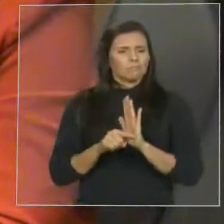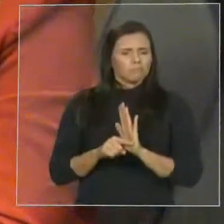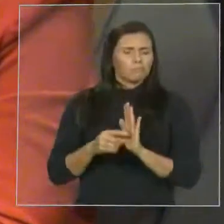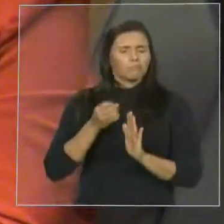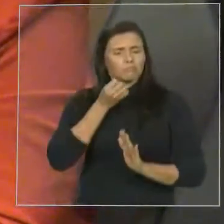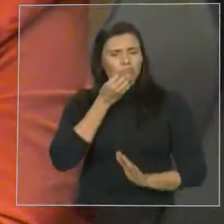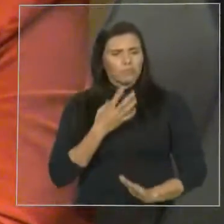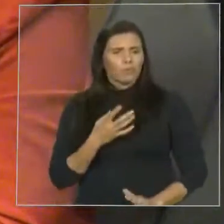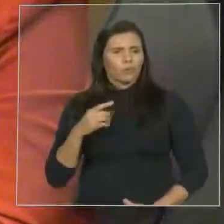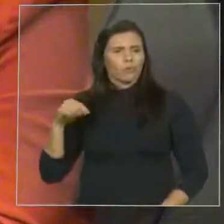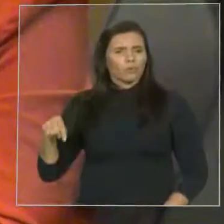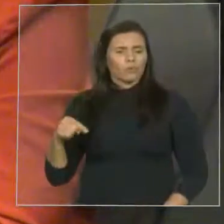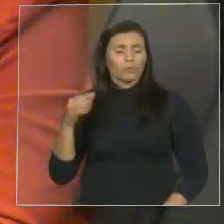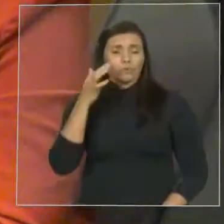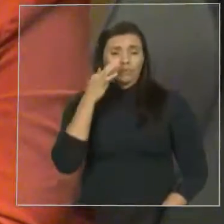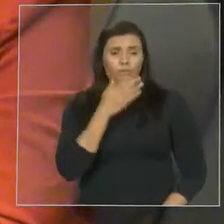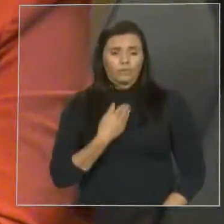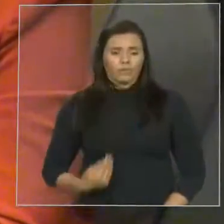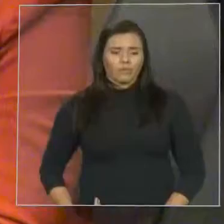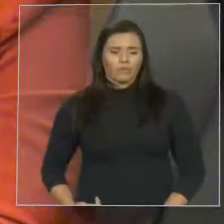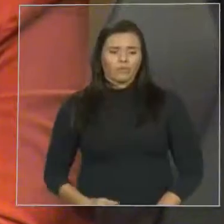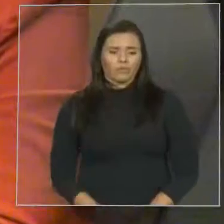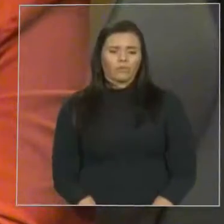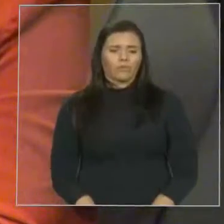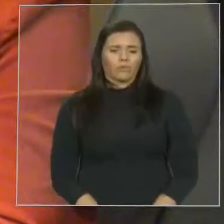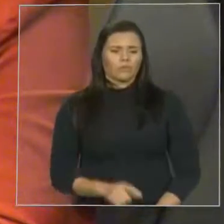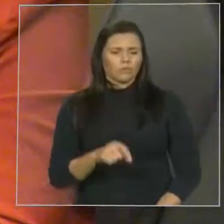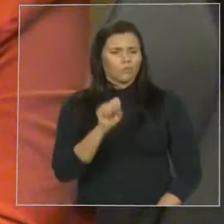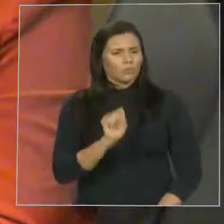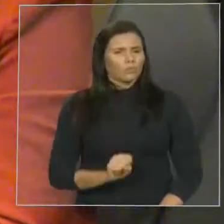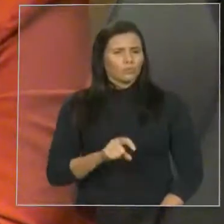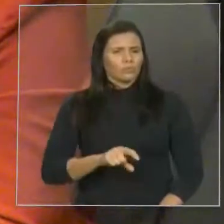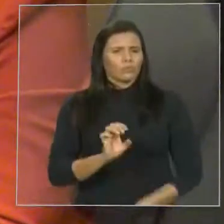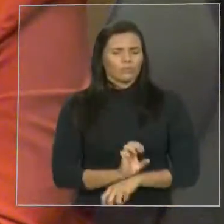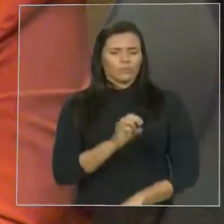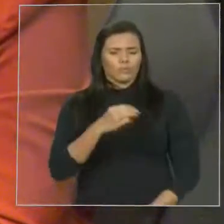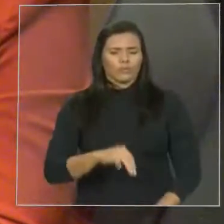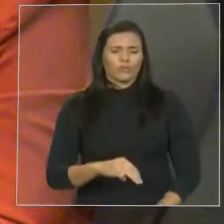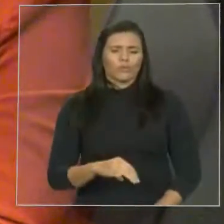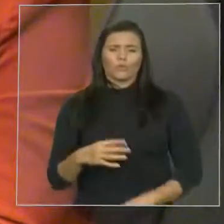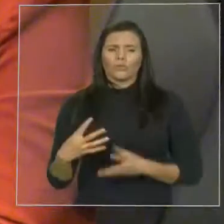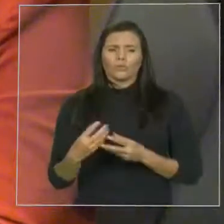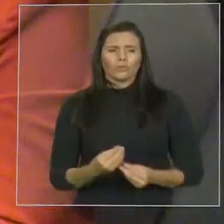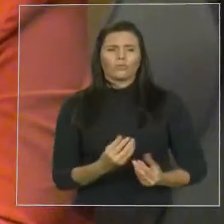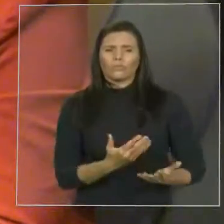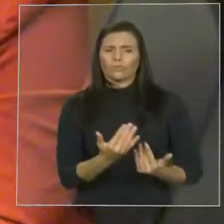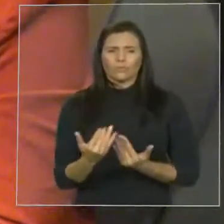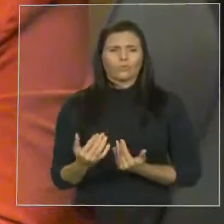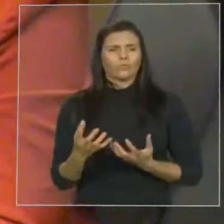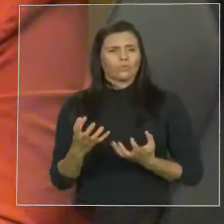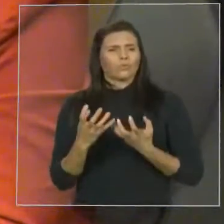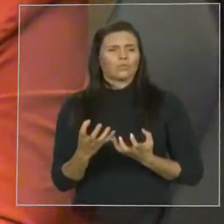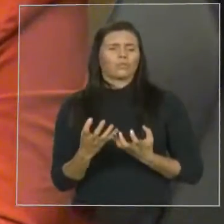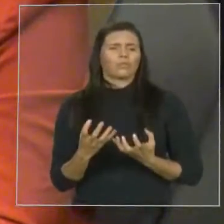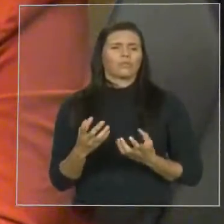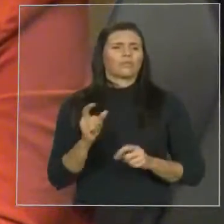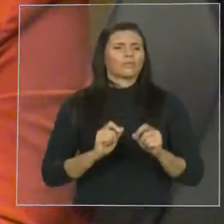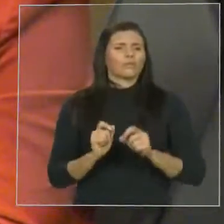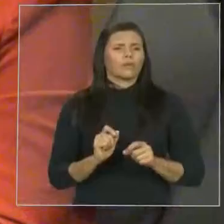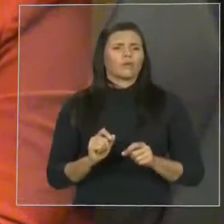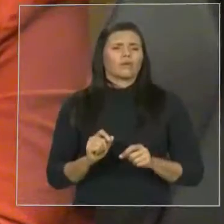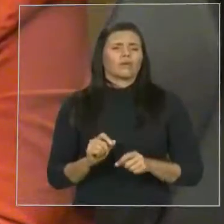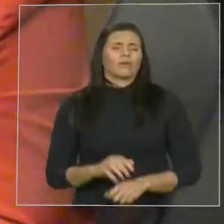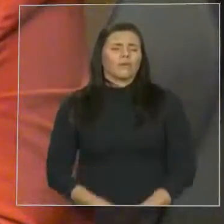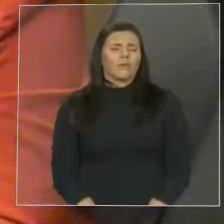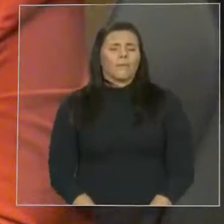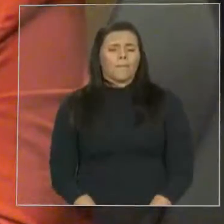Sul do Maranhão, para todos os professores, acadêmicos, todos os jovens que anseiam pela formação superior na nossa região,